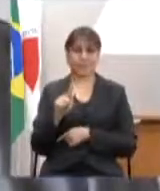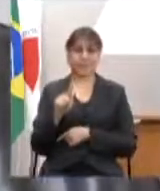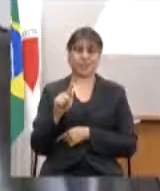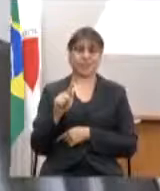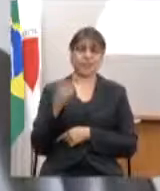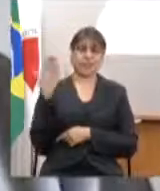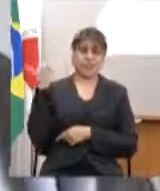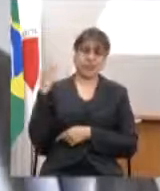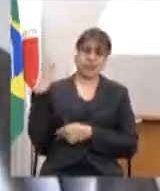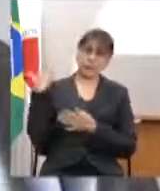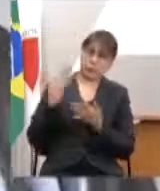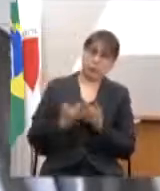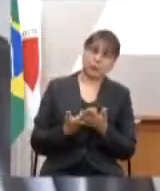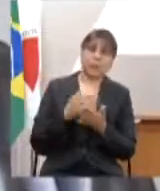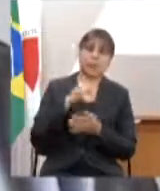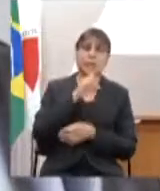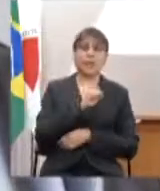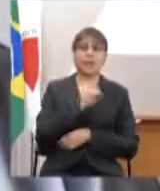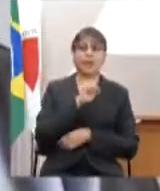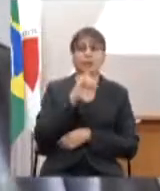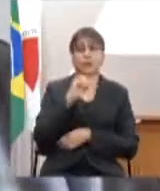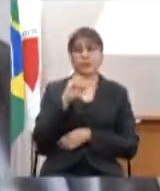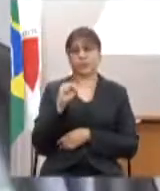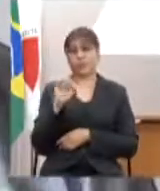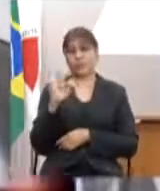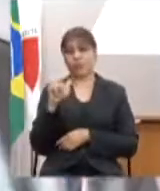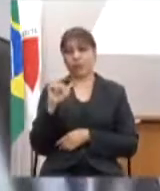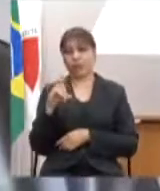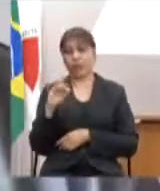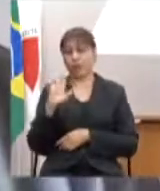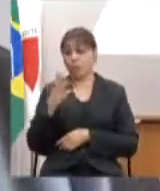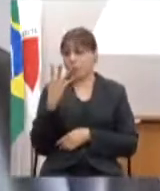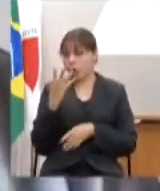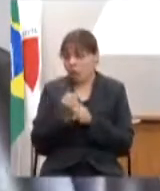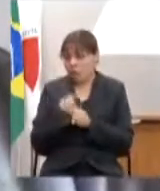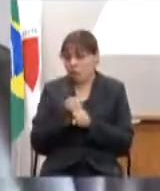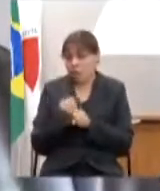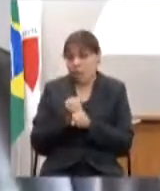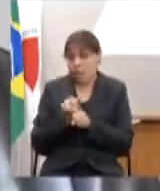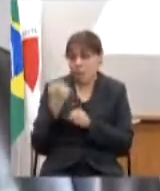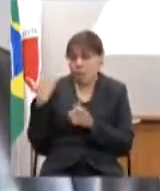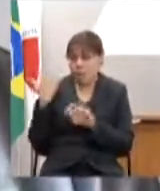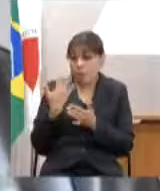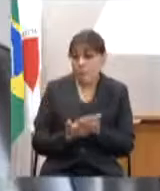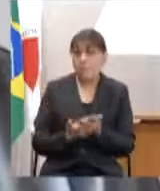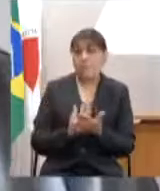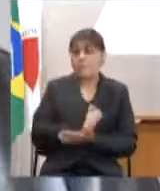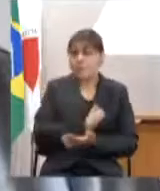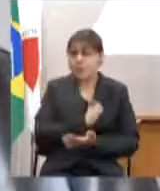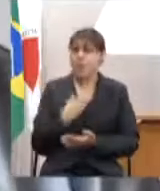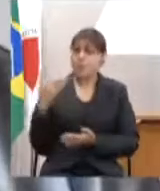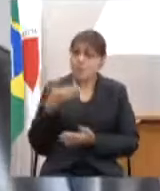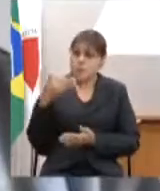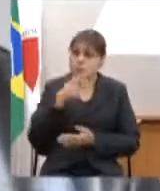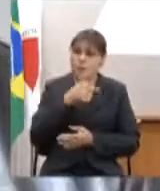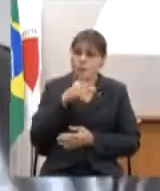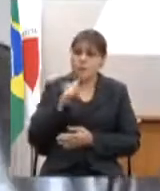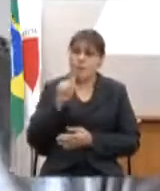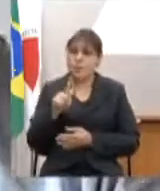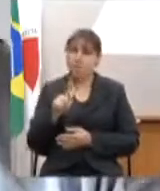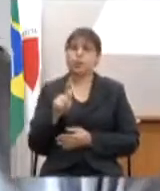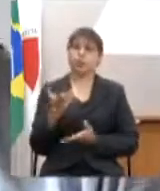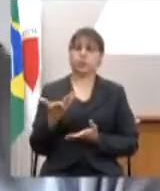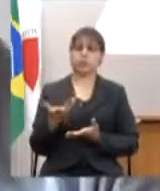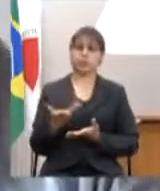assassinado específico já vem há mais de quatro anos participando ativamente do movimento do